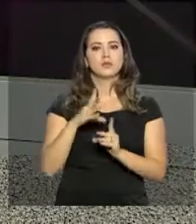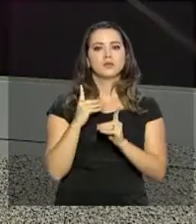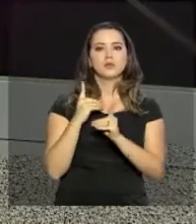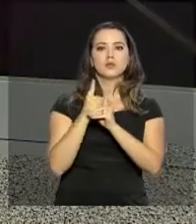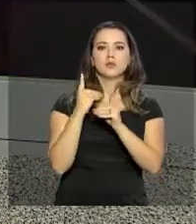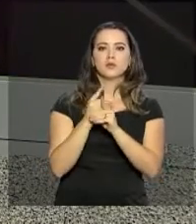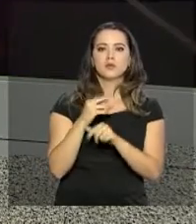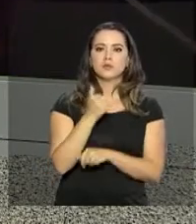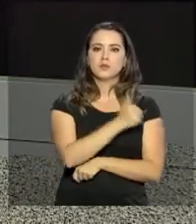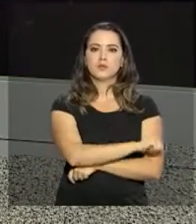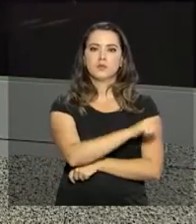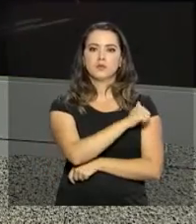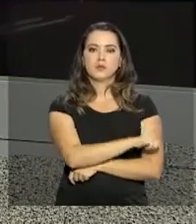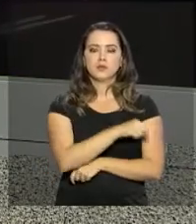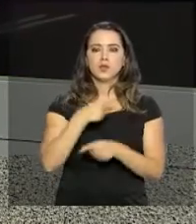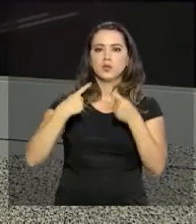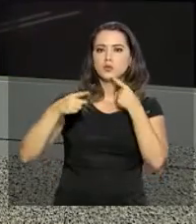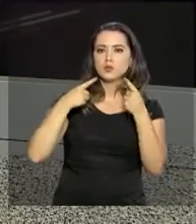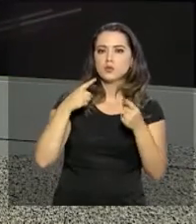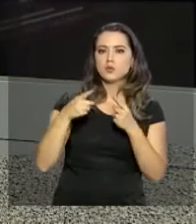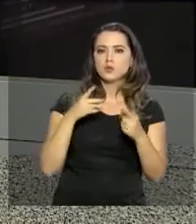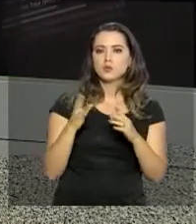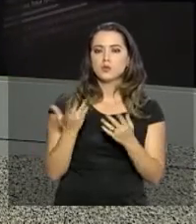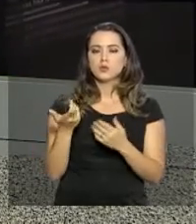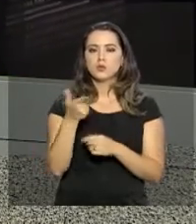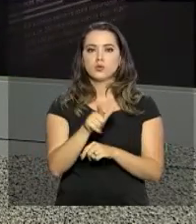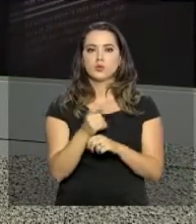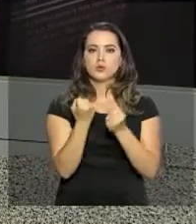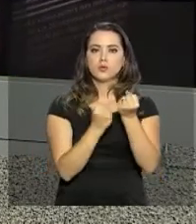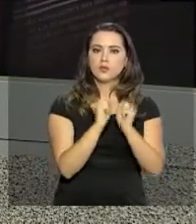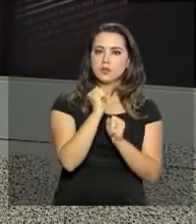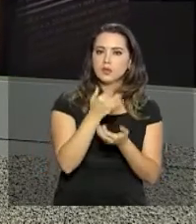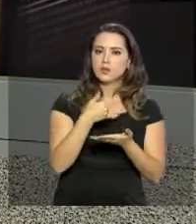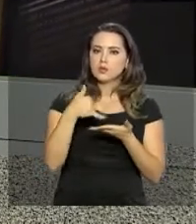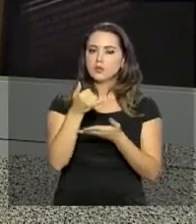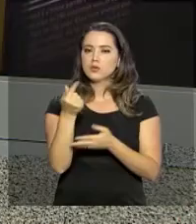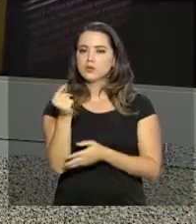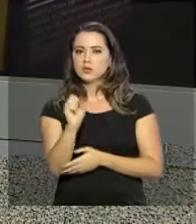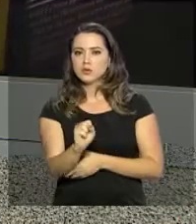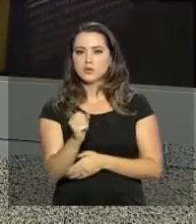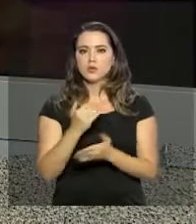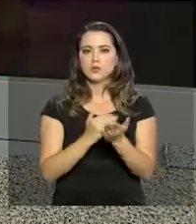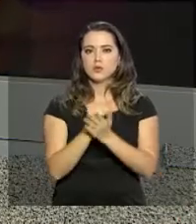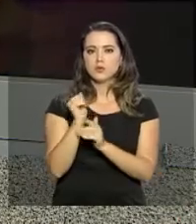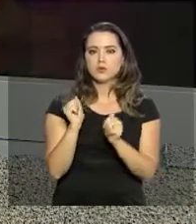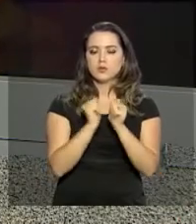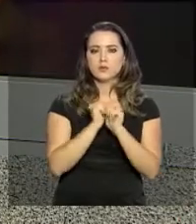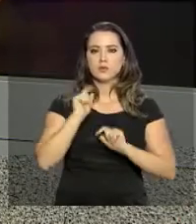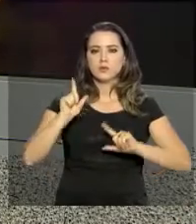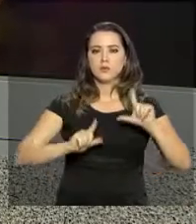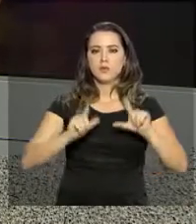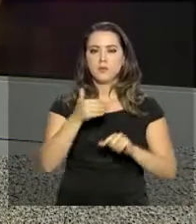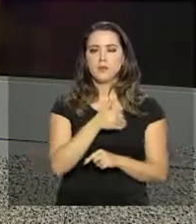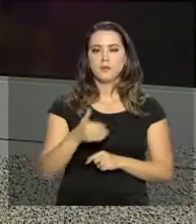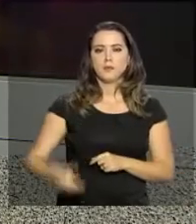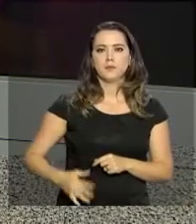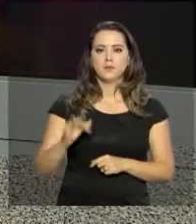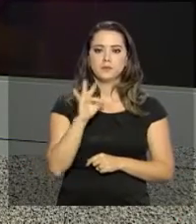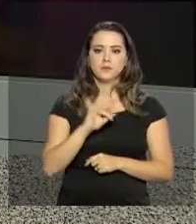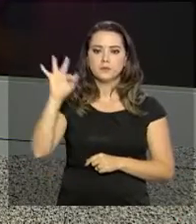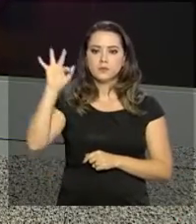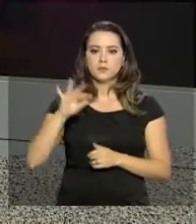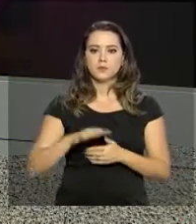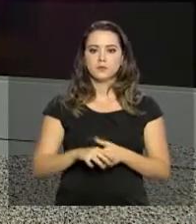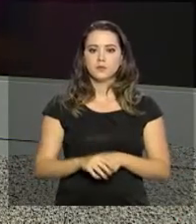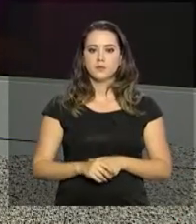encontro no Rio de Janeiro que debate o cenário de retomada da indústria de óleo e gás. Continue com a gente aqui na NBR e a TV